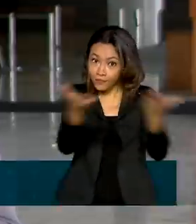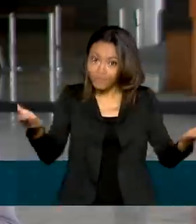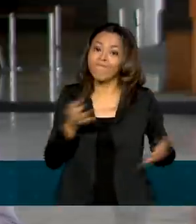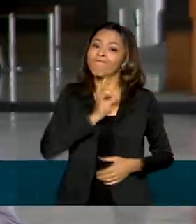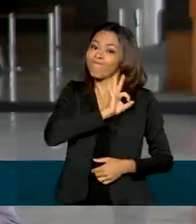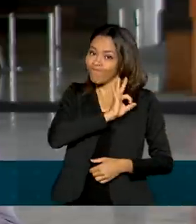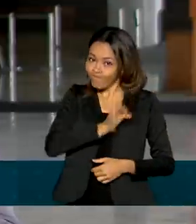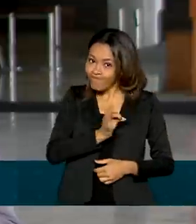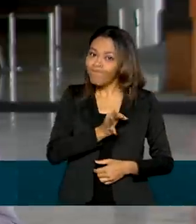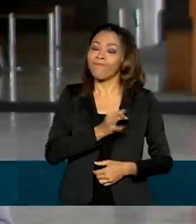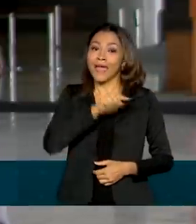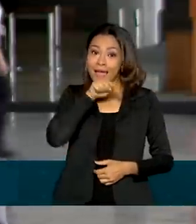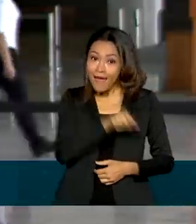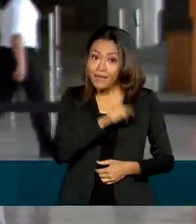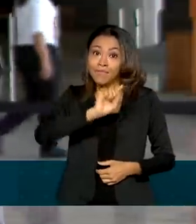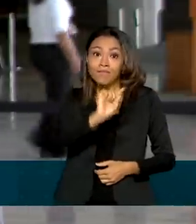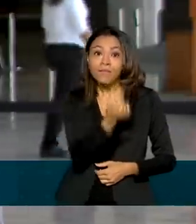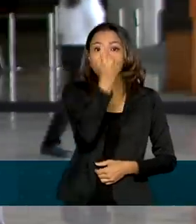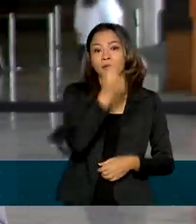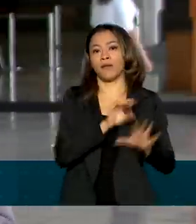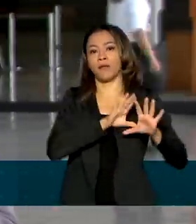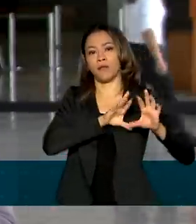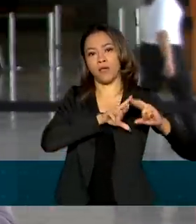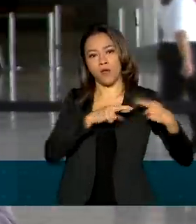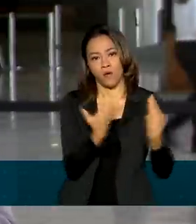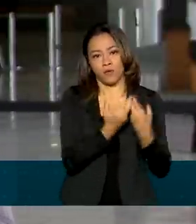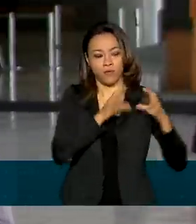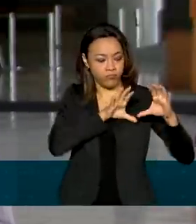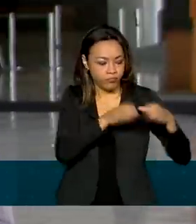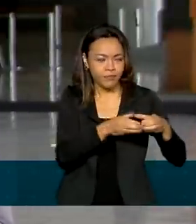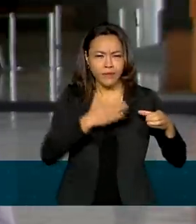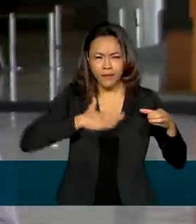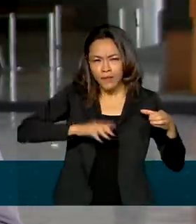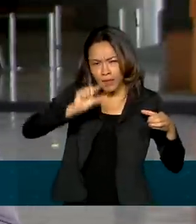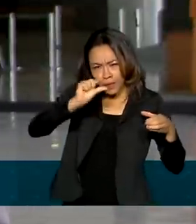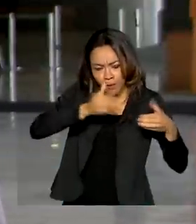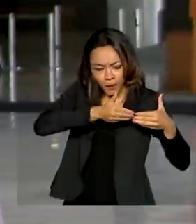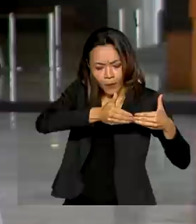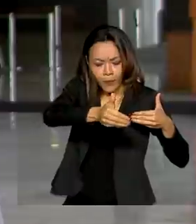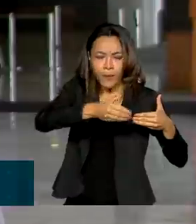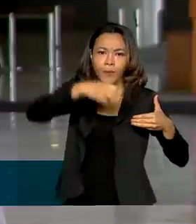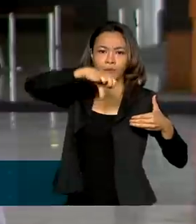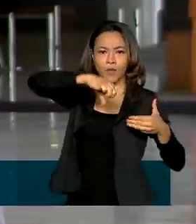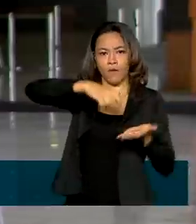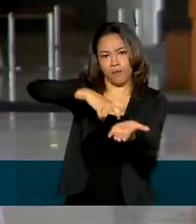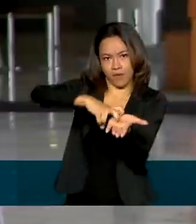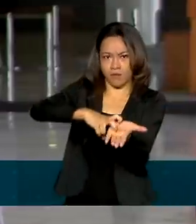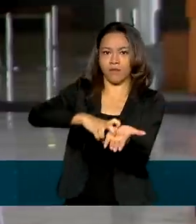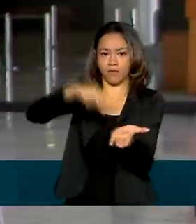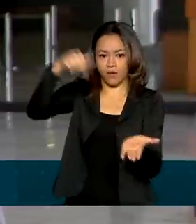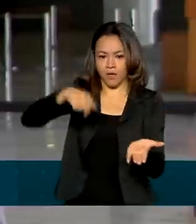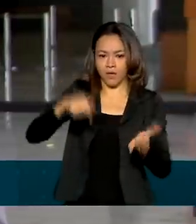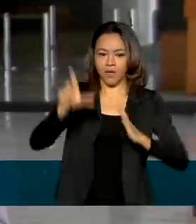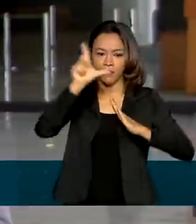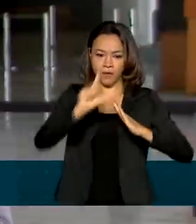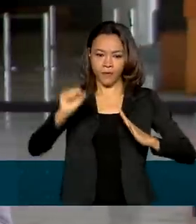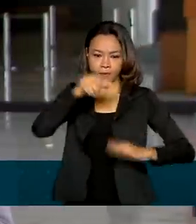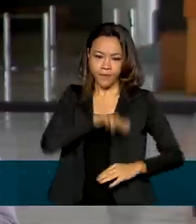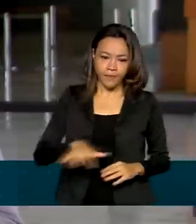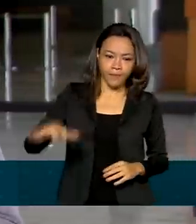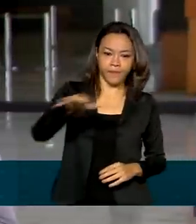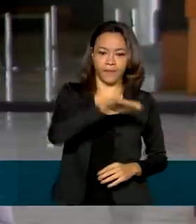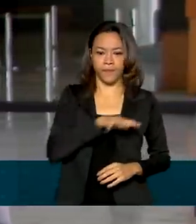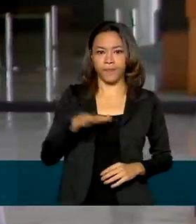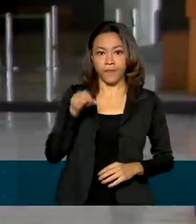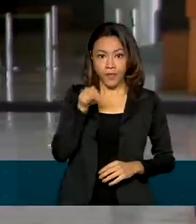essa é a primeira reunião que acontece daqui a pouco, às 9 horas da manhã, aqui no Palácio do Planalto. E isso deve